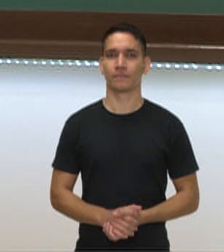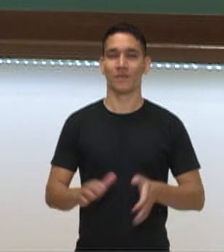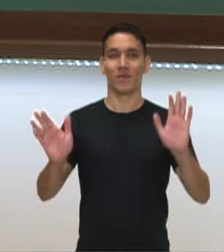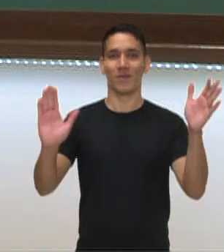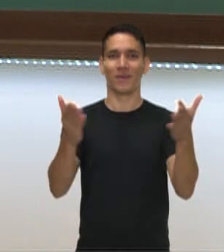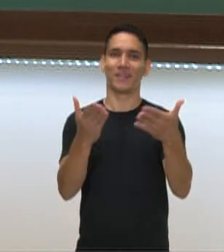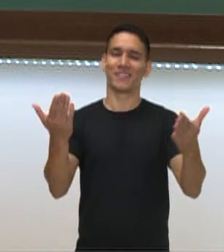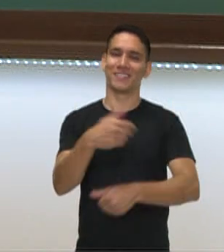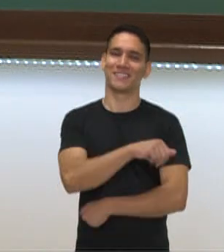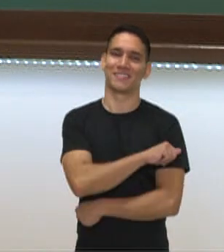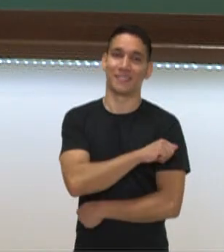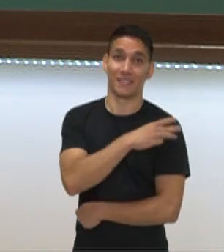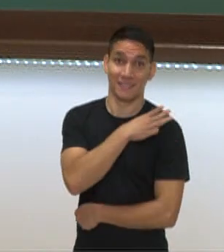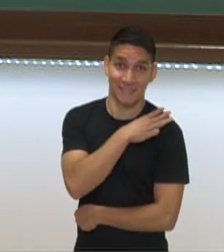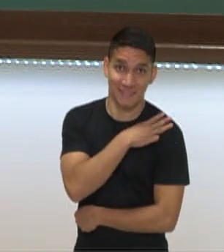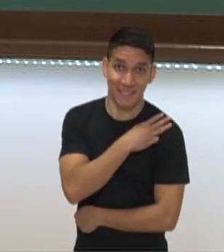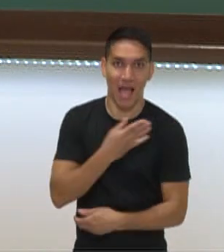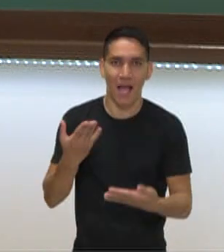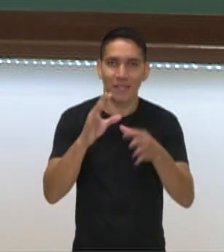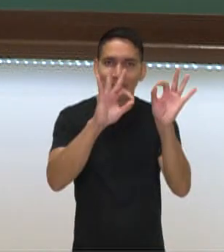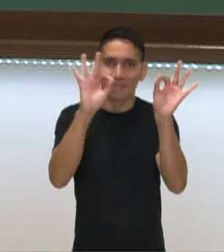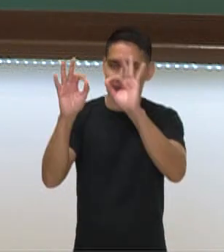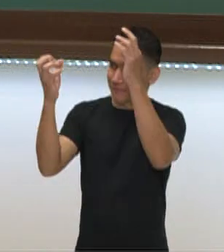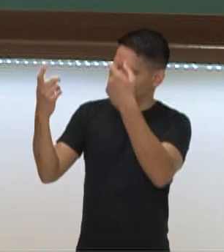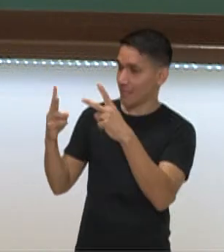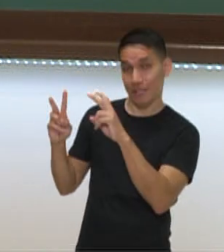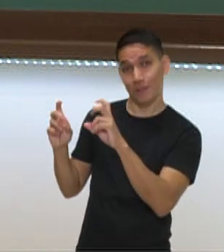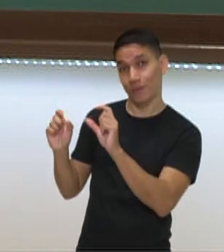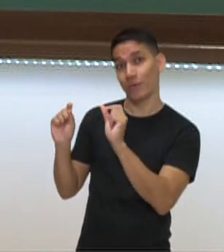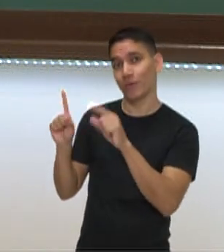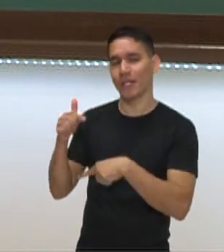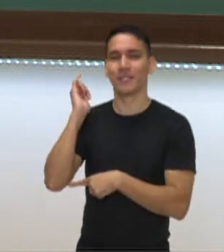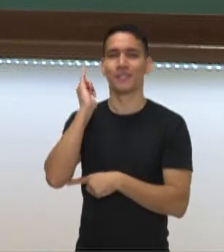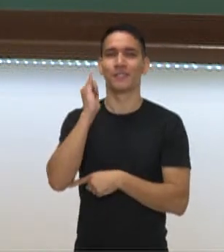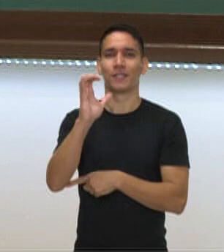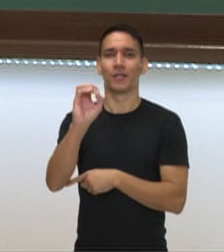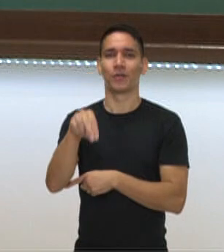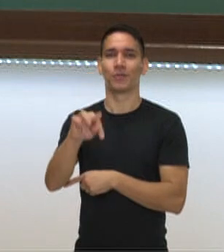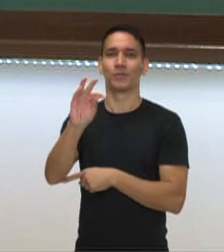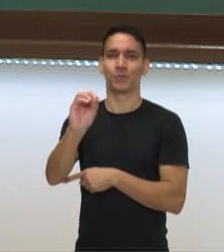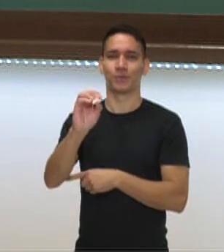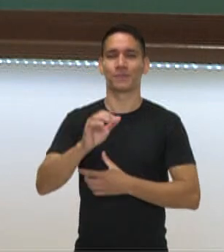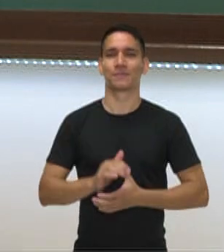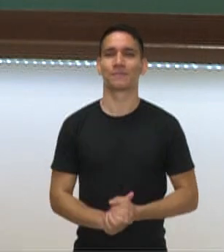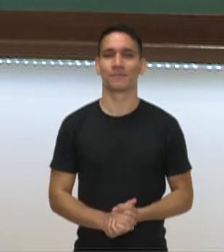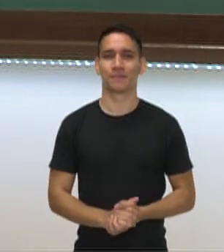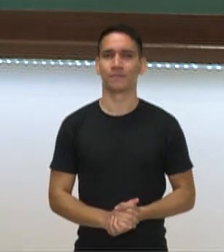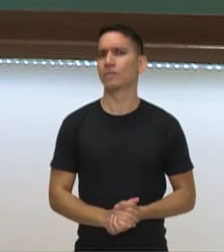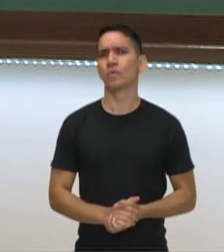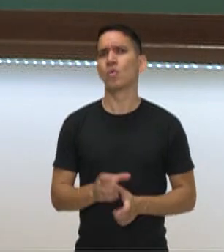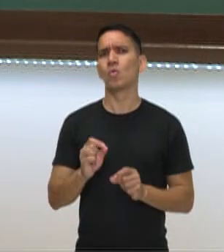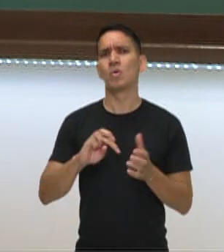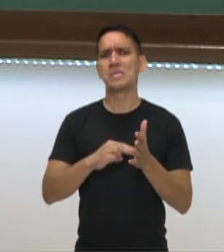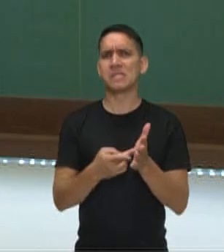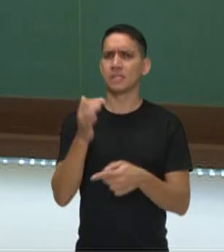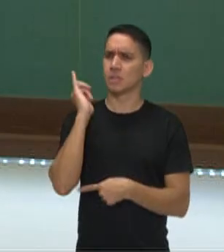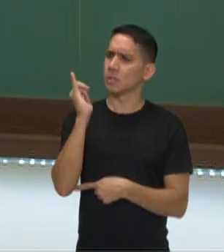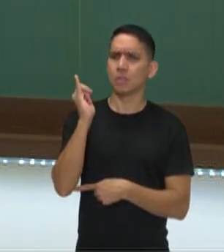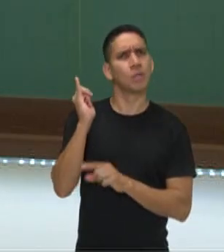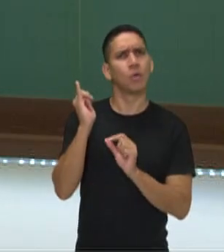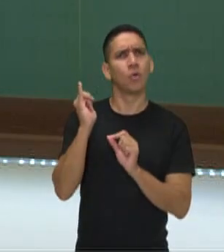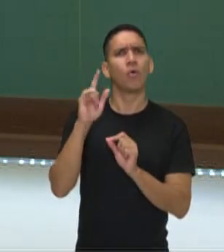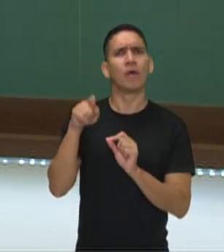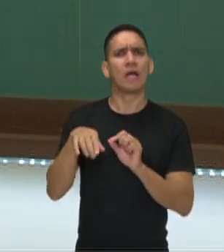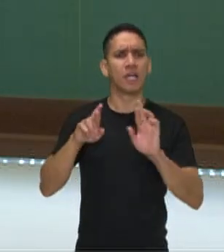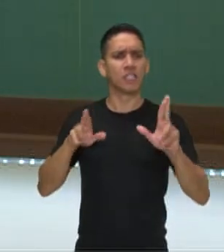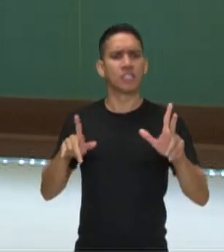Olá estudantes da terceira série! Nesse vídeo vamos falar sobre contos. O que é o conto? O que é que ele